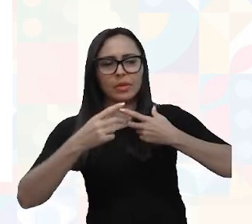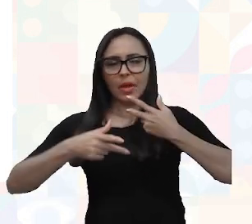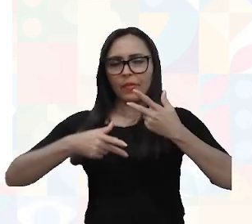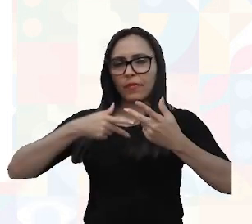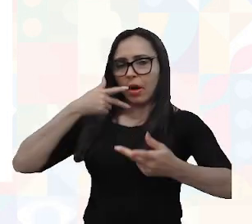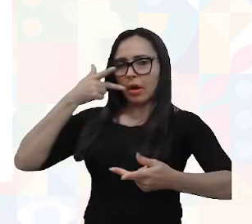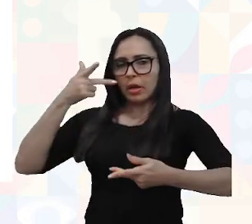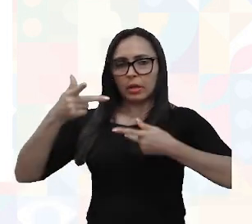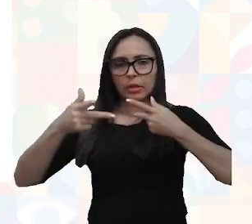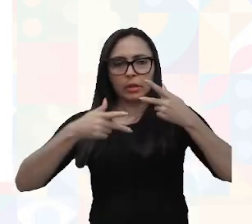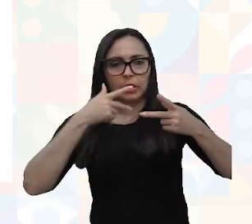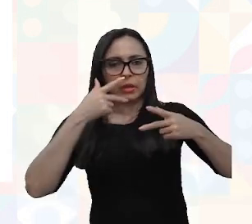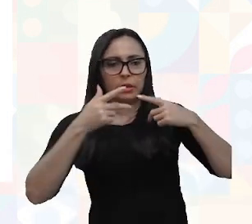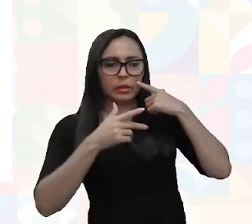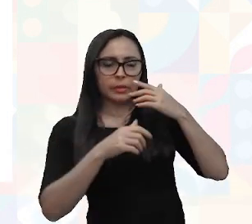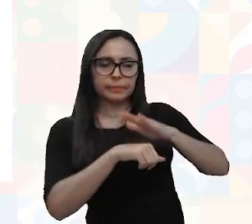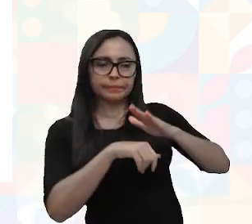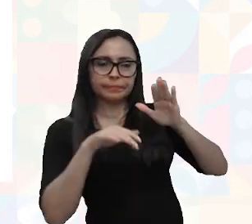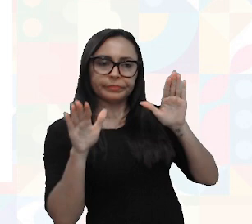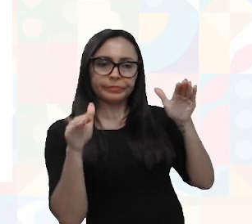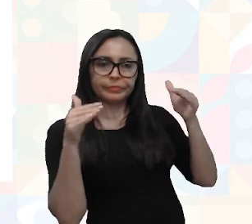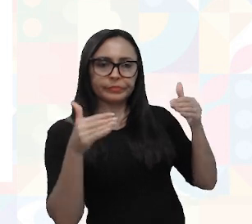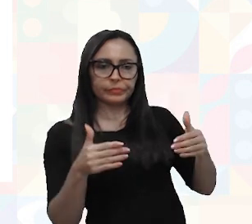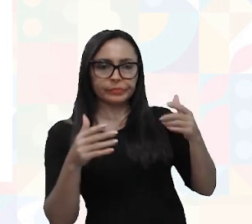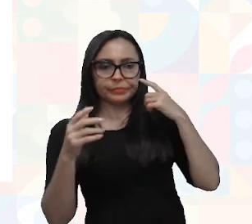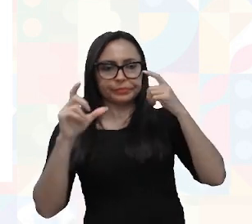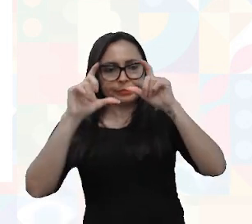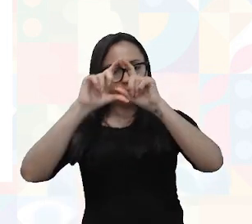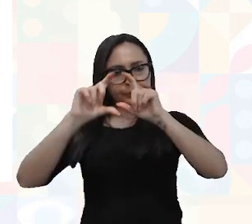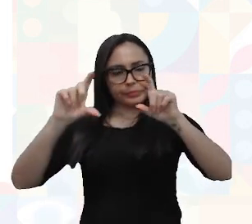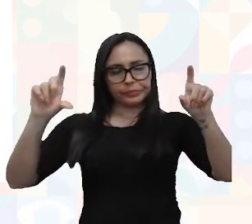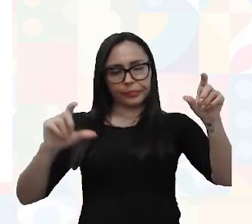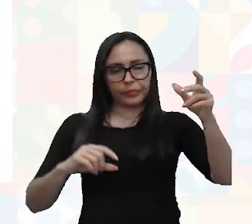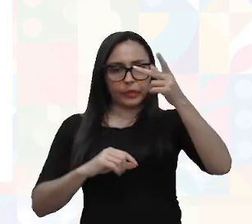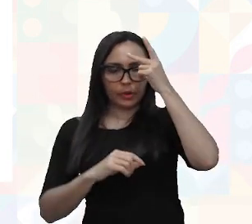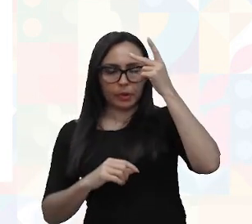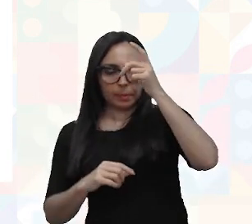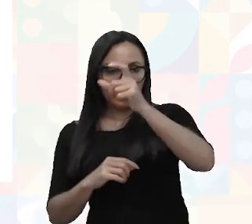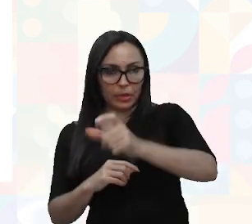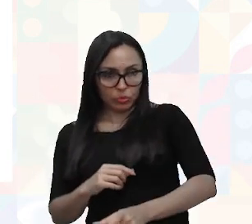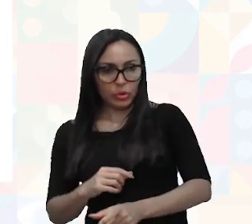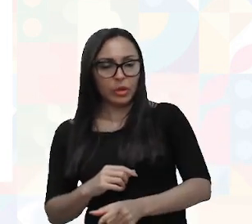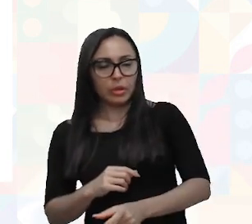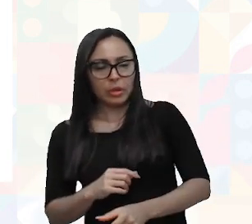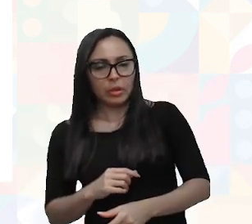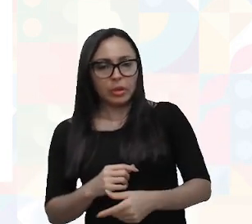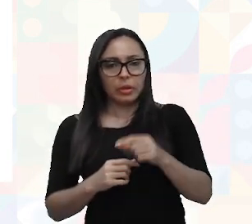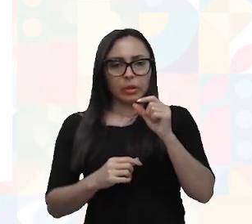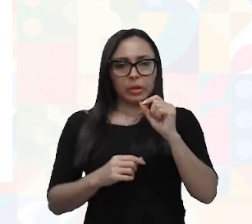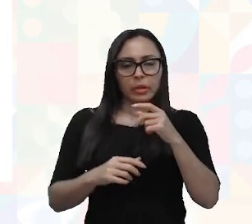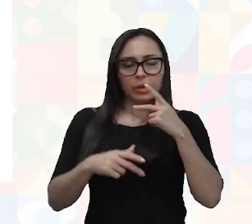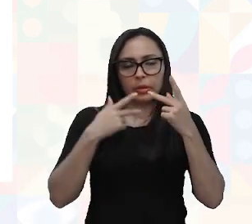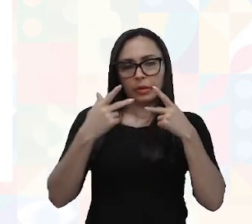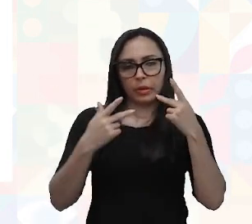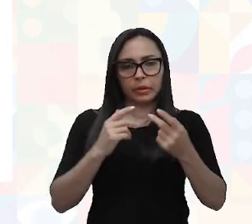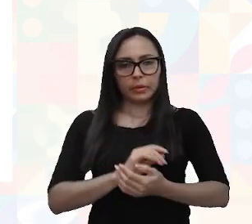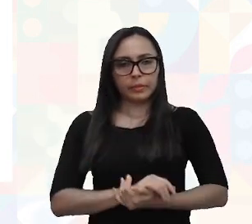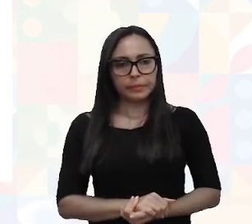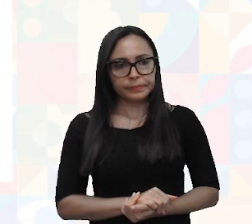vai ter, vai ter, ter mais centralizado, caixa alta, o nome do personagem, e, é, o que a pessoa vai falar, tá?